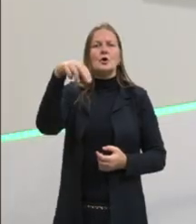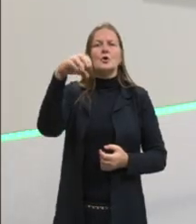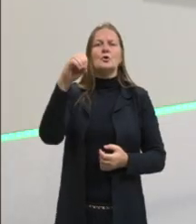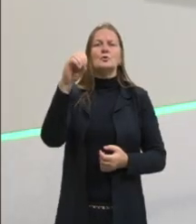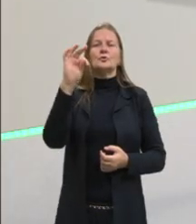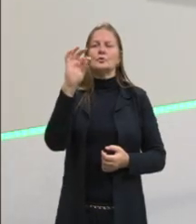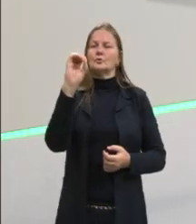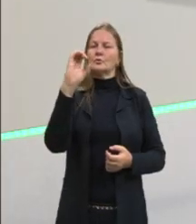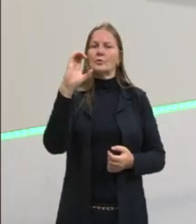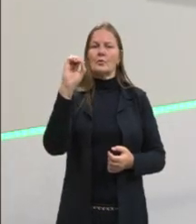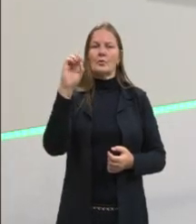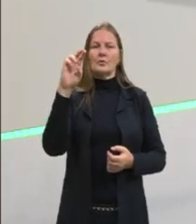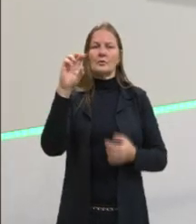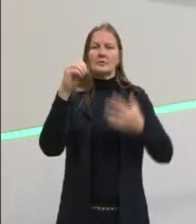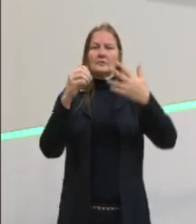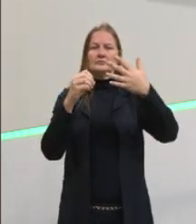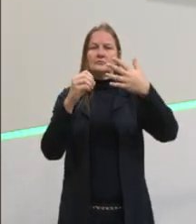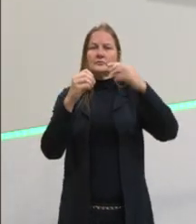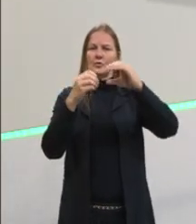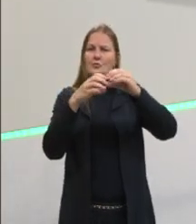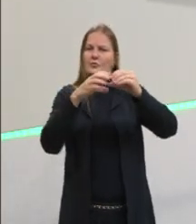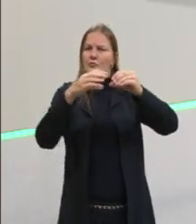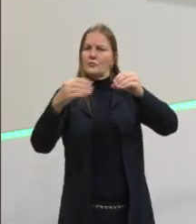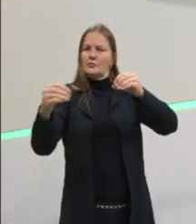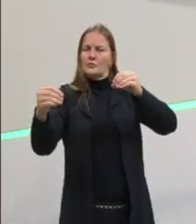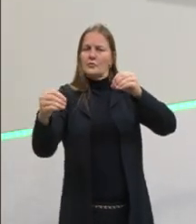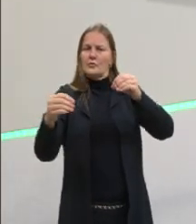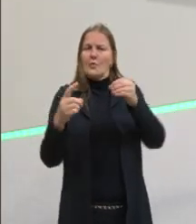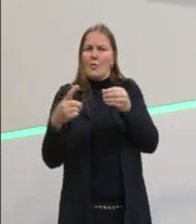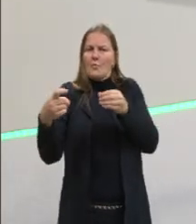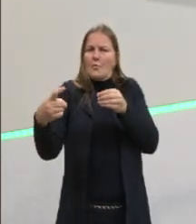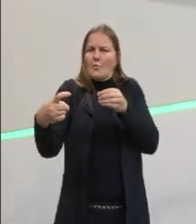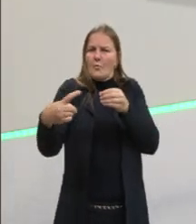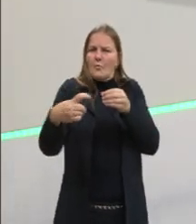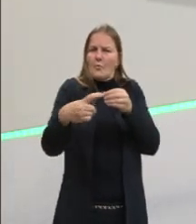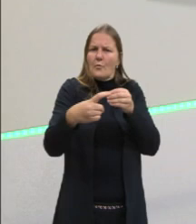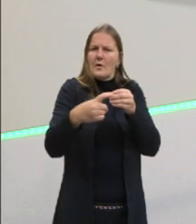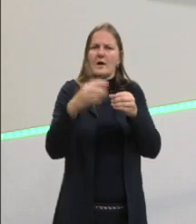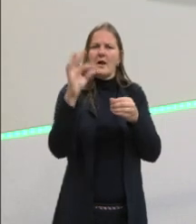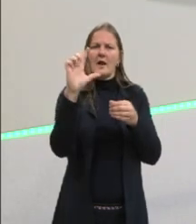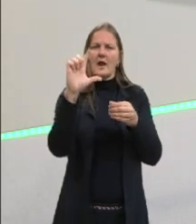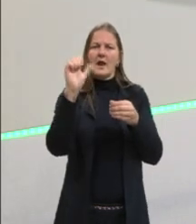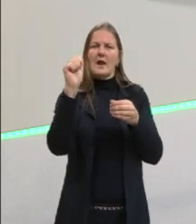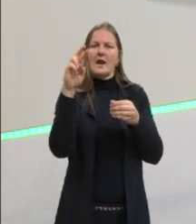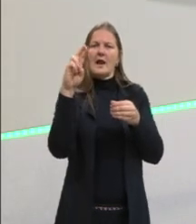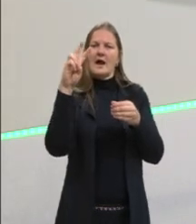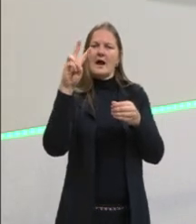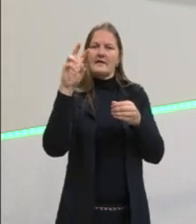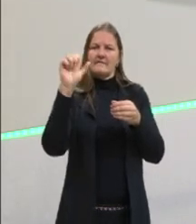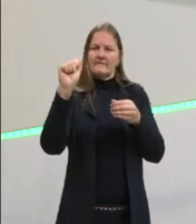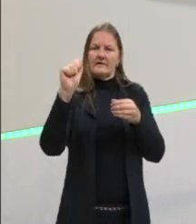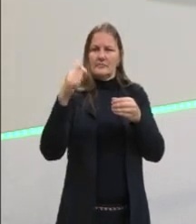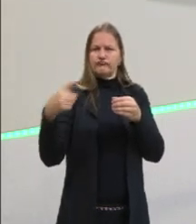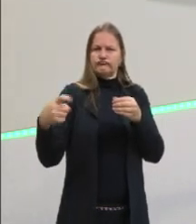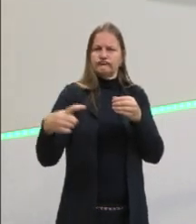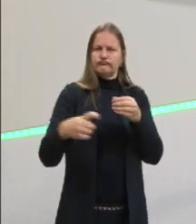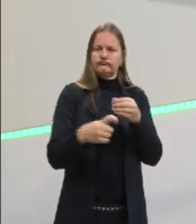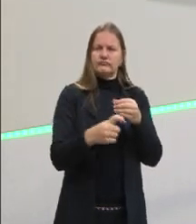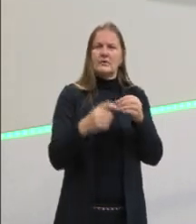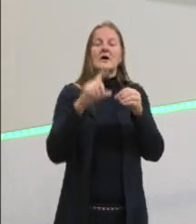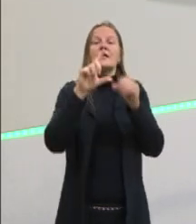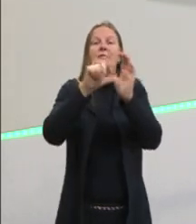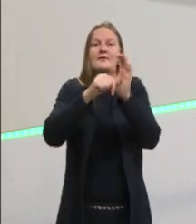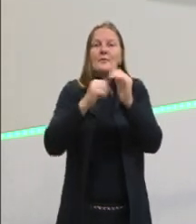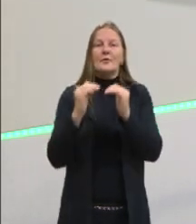cauda, na fase de larva, na fase larval. Essa notocorda, ela não vai persistir nos